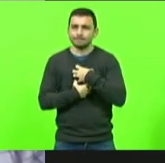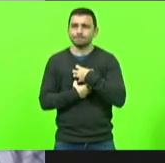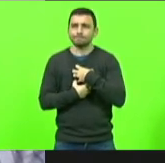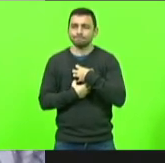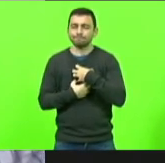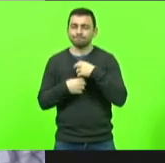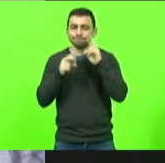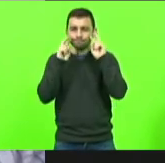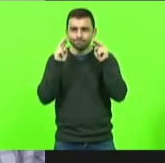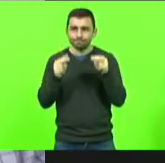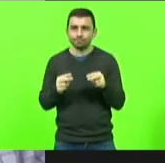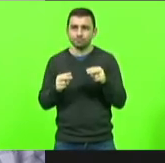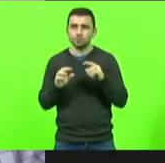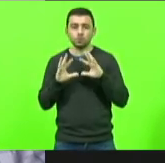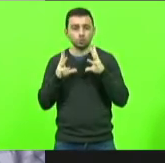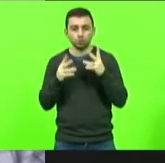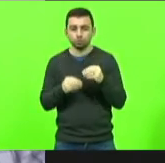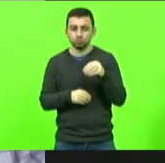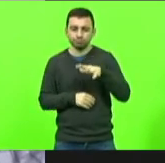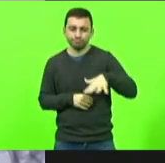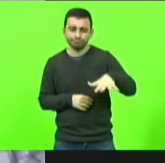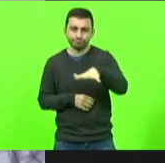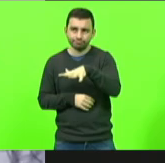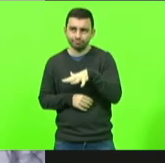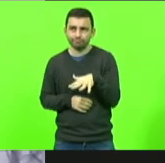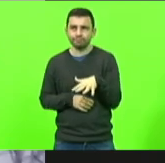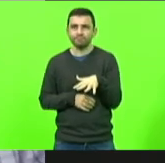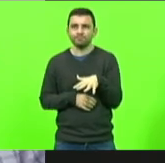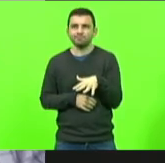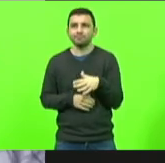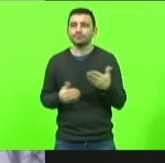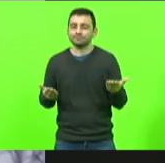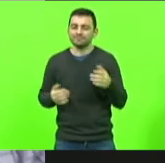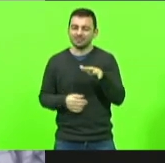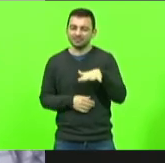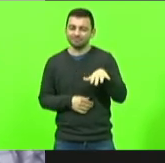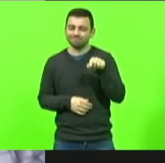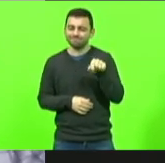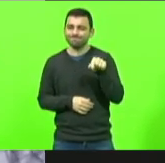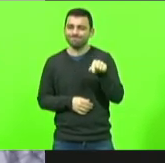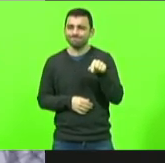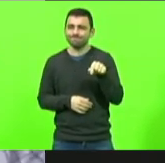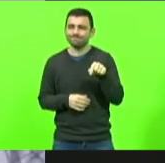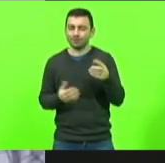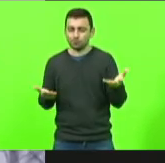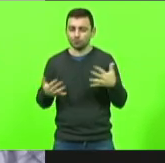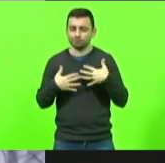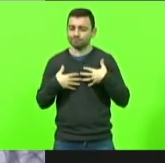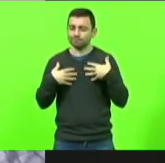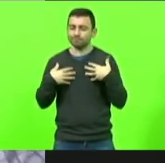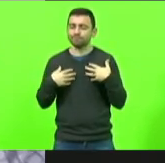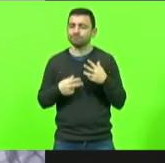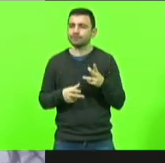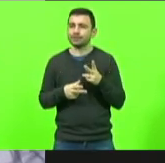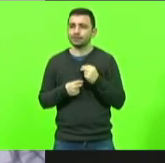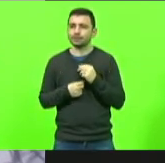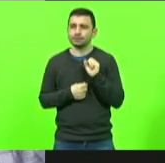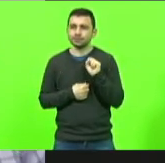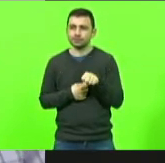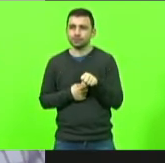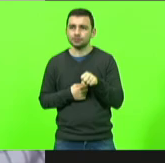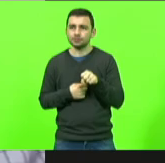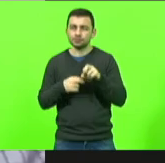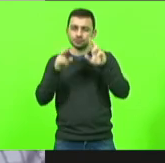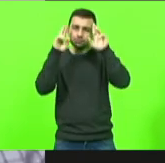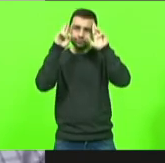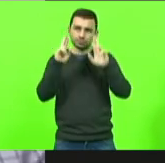para todos os setores e esse é um setor que está sendo homenageado que merece o nosso respeito